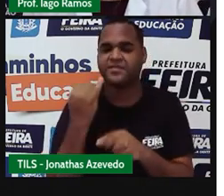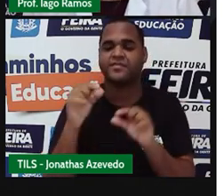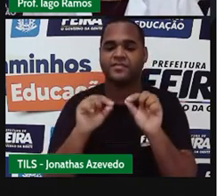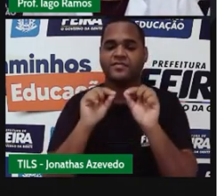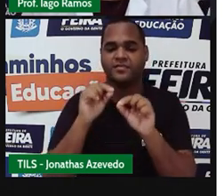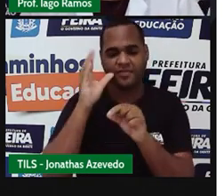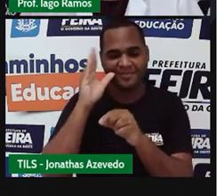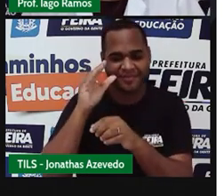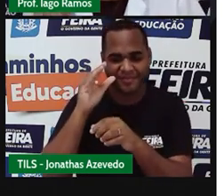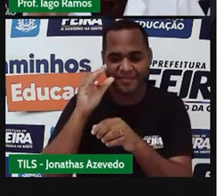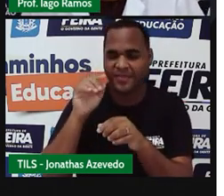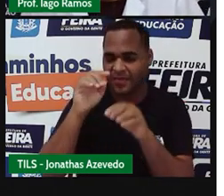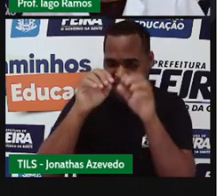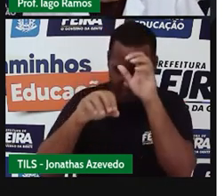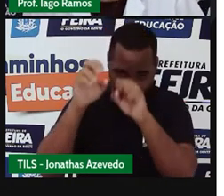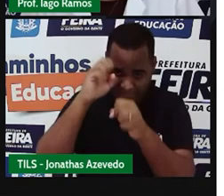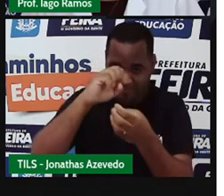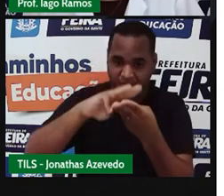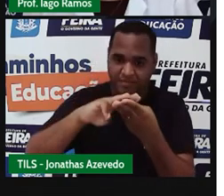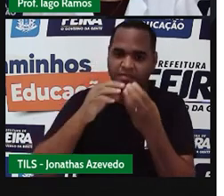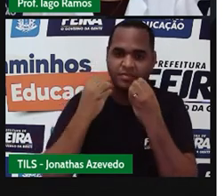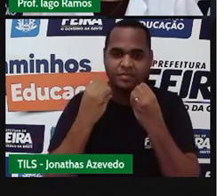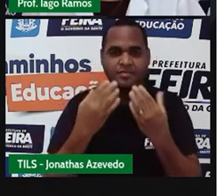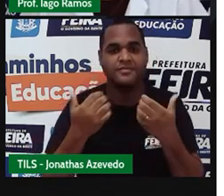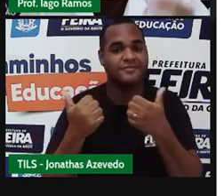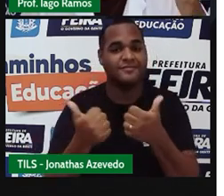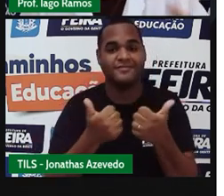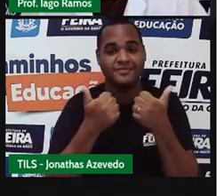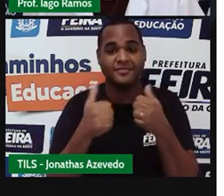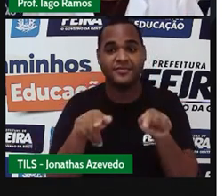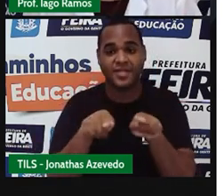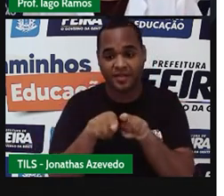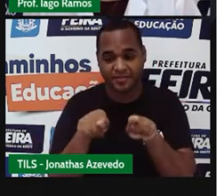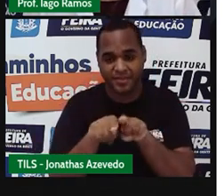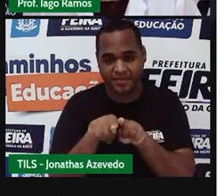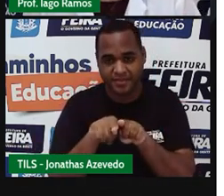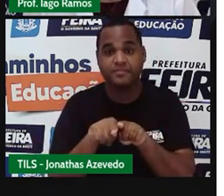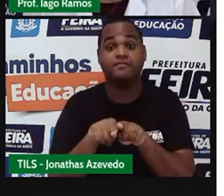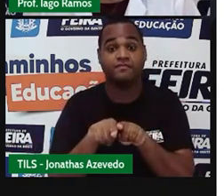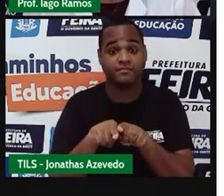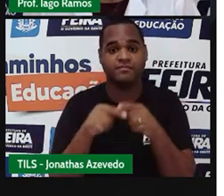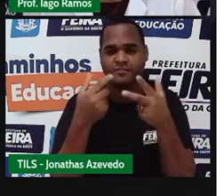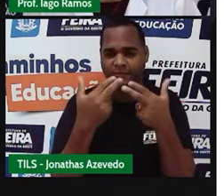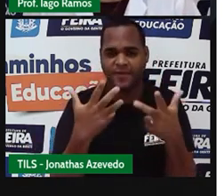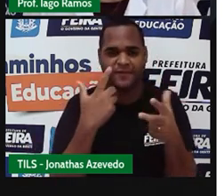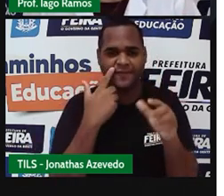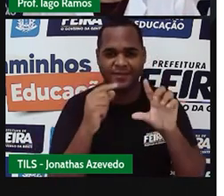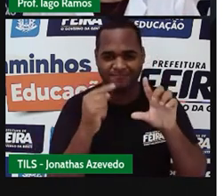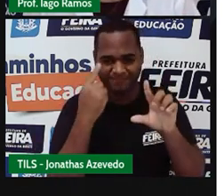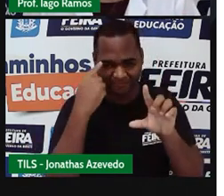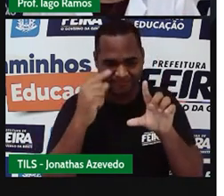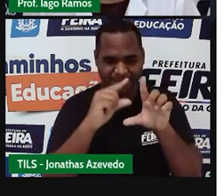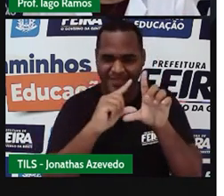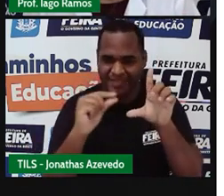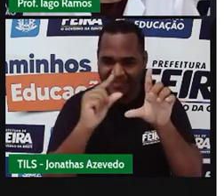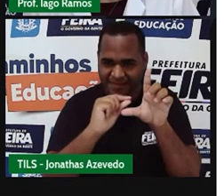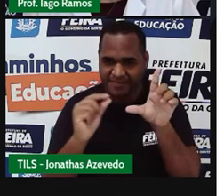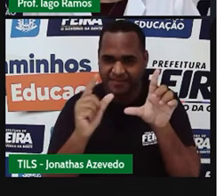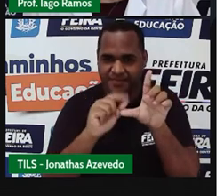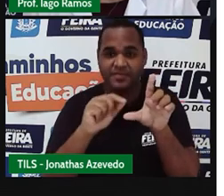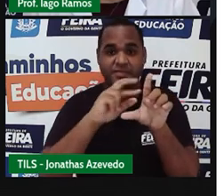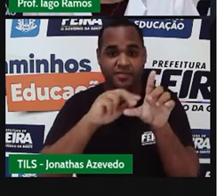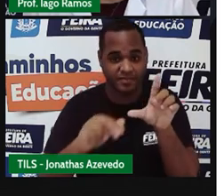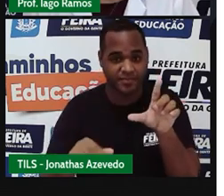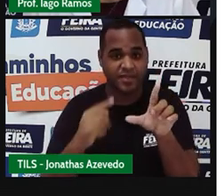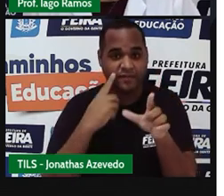matemática. Beleza? bom, então é isso aí, né, aí foi algumas fontes, tá, alguns lugares, né,